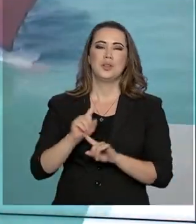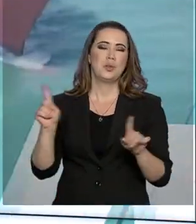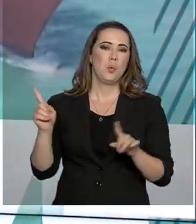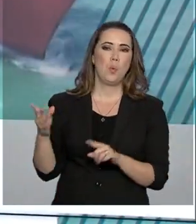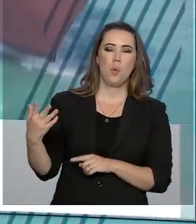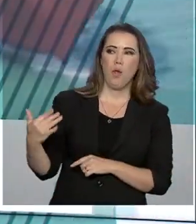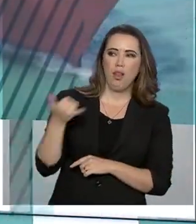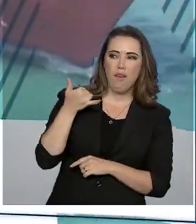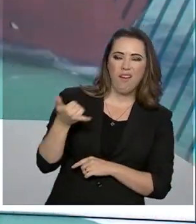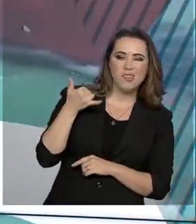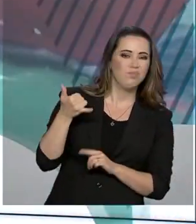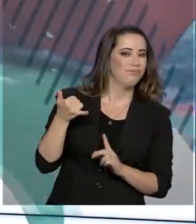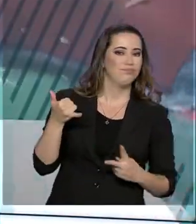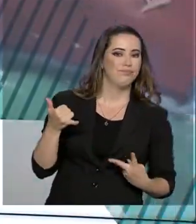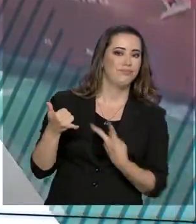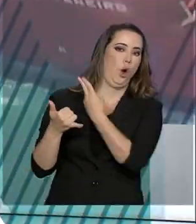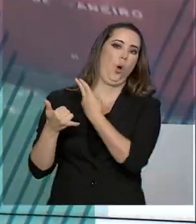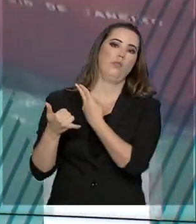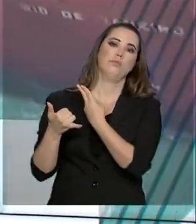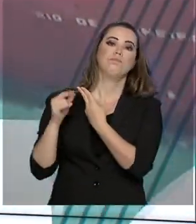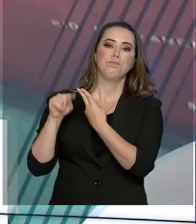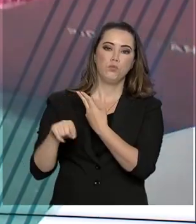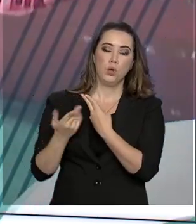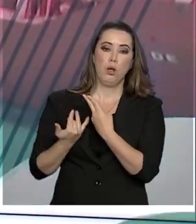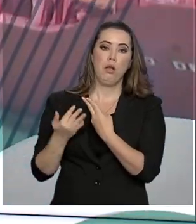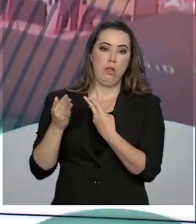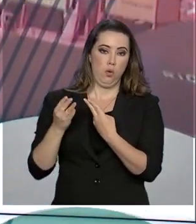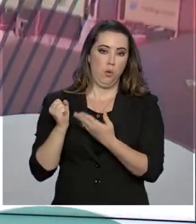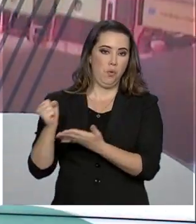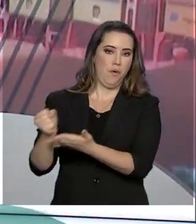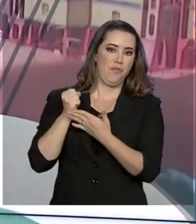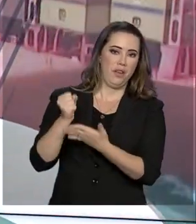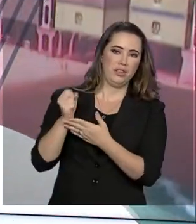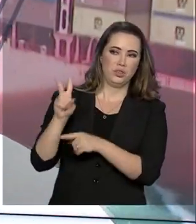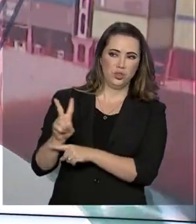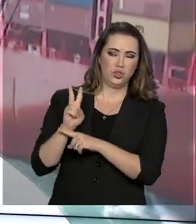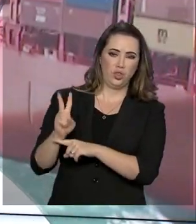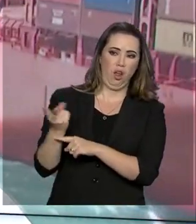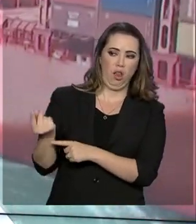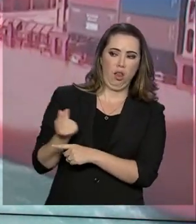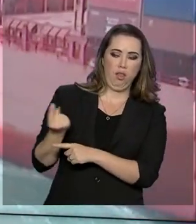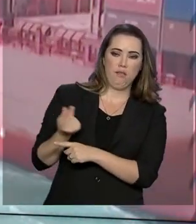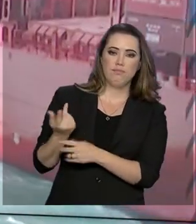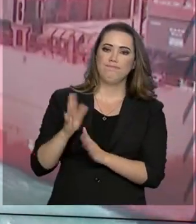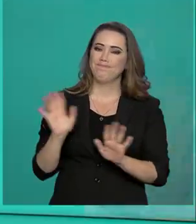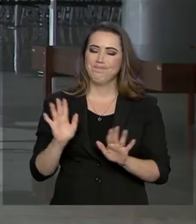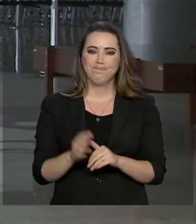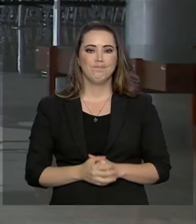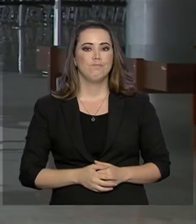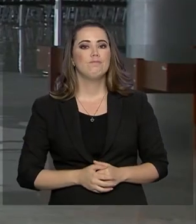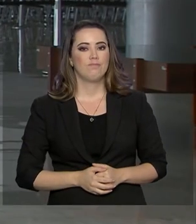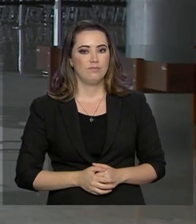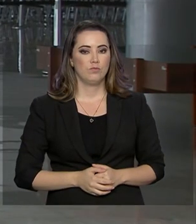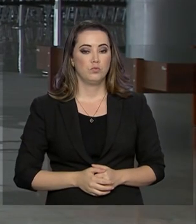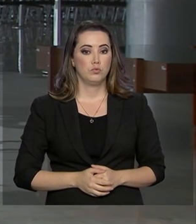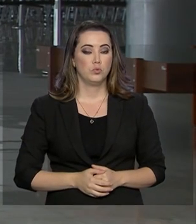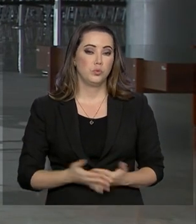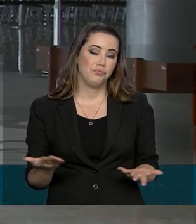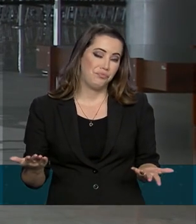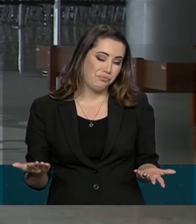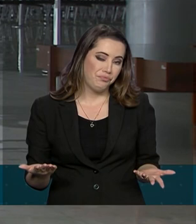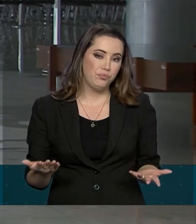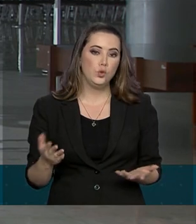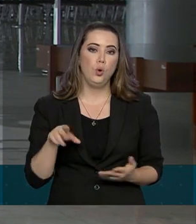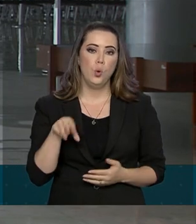não receber mais aquelas ligações indesejadas com ofertas de crédito consignado. O chamado